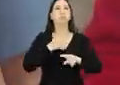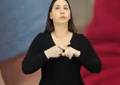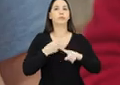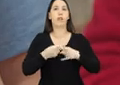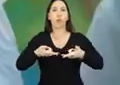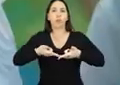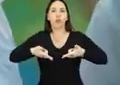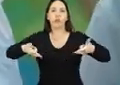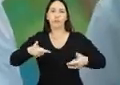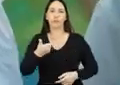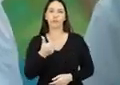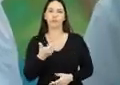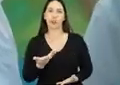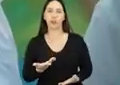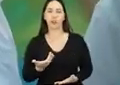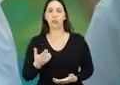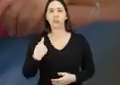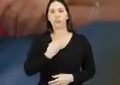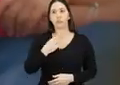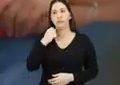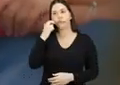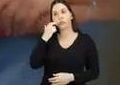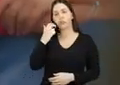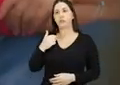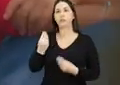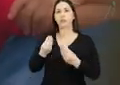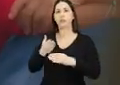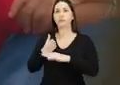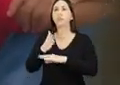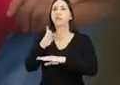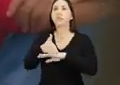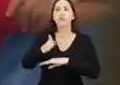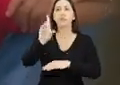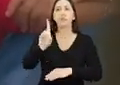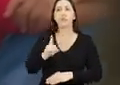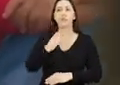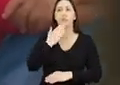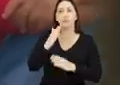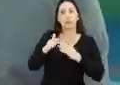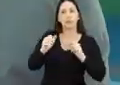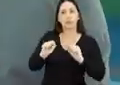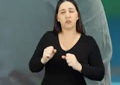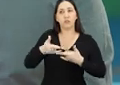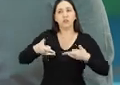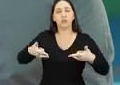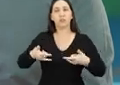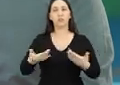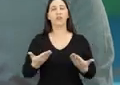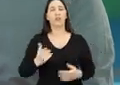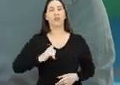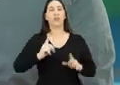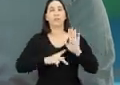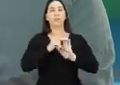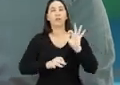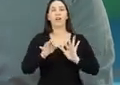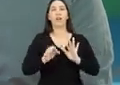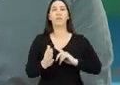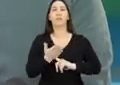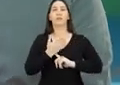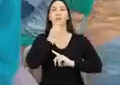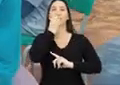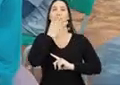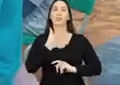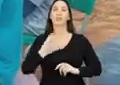chegar na diretoria, pedir um absorvente. Esse programa ajudou bastante a gente, sabe, a acolher eu. Agora, gente, nós vamos levar o